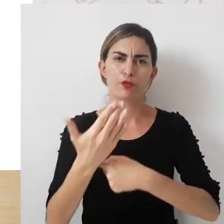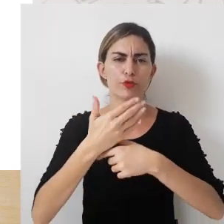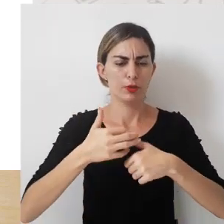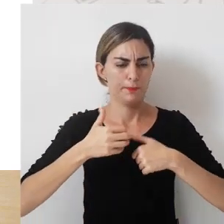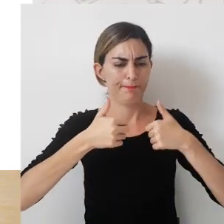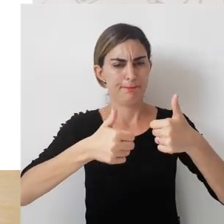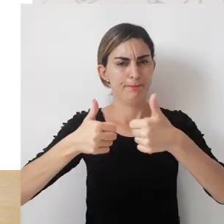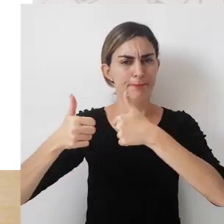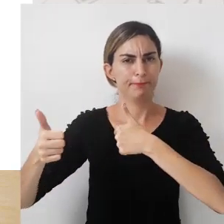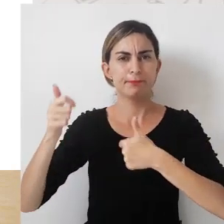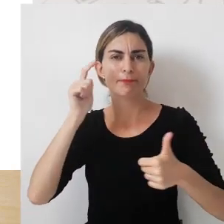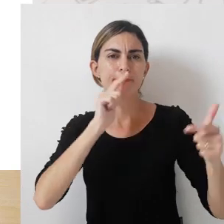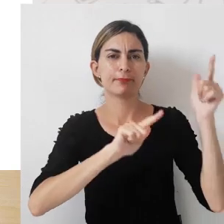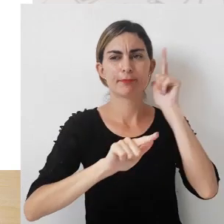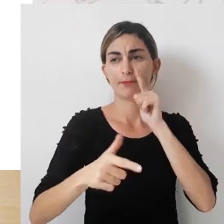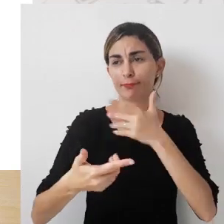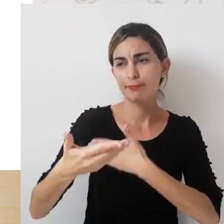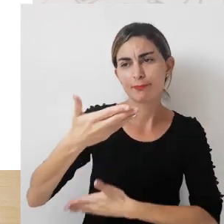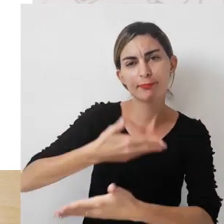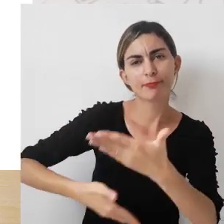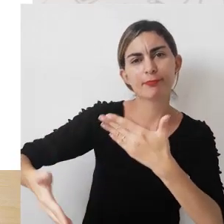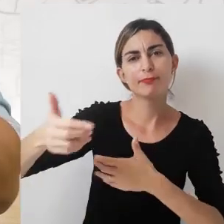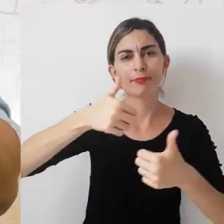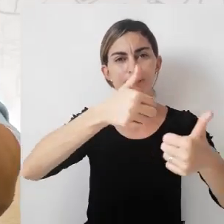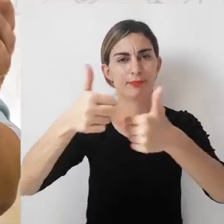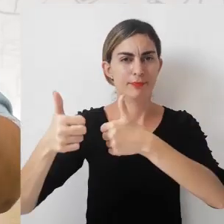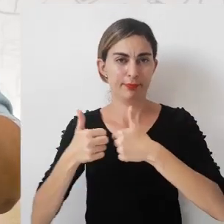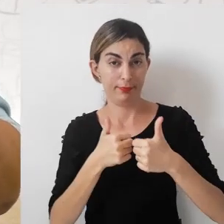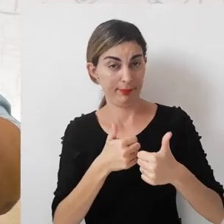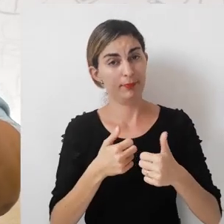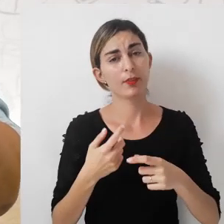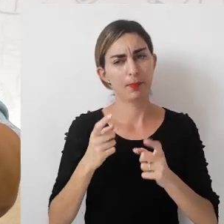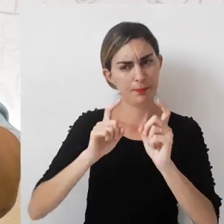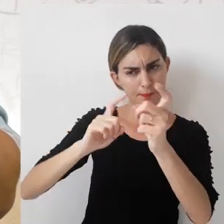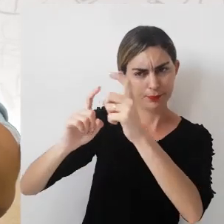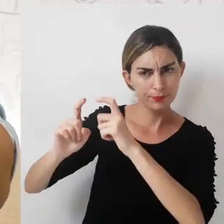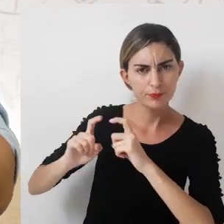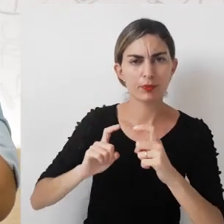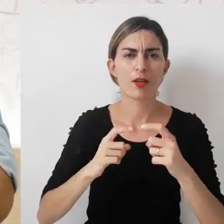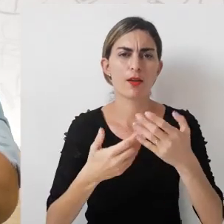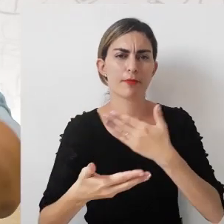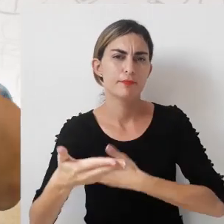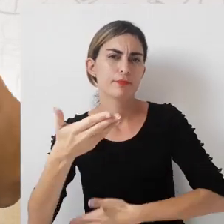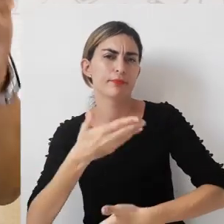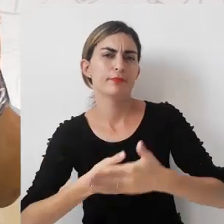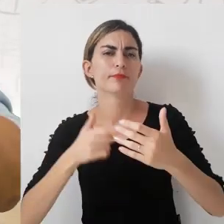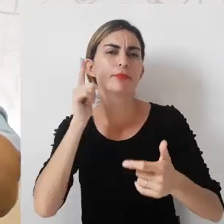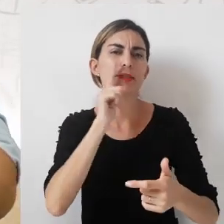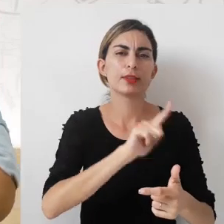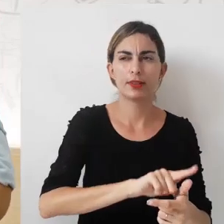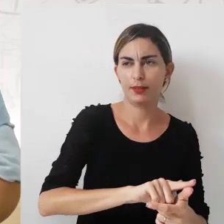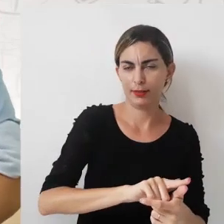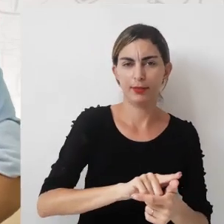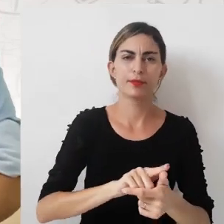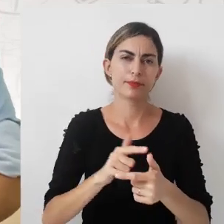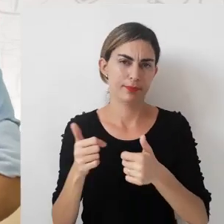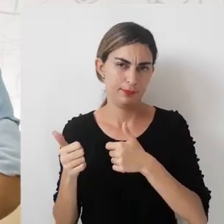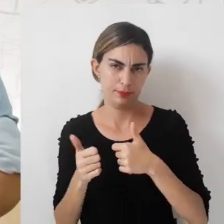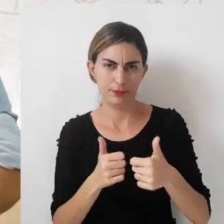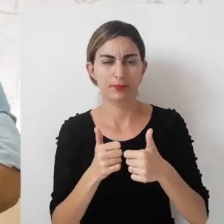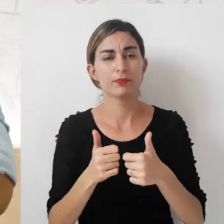resultado de satisfação para ambas as partes. Então, busque sempre na negociação uma relação ganha-ganha.